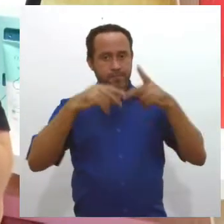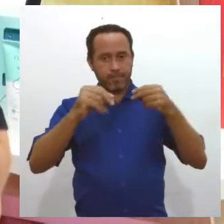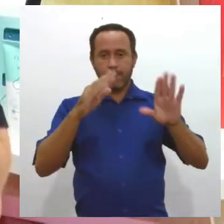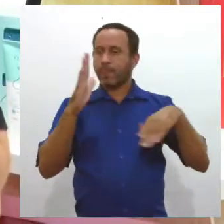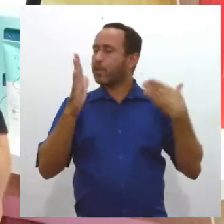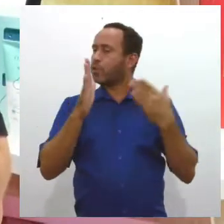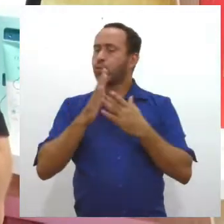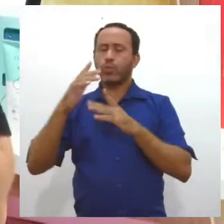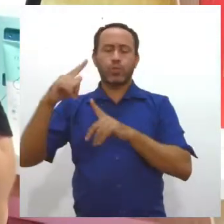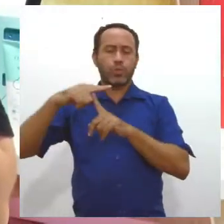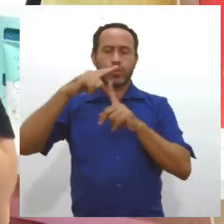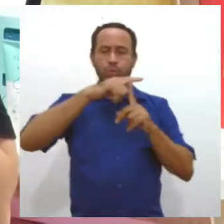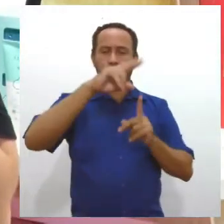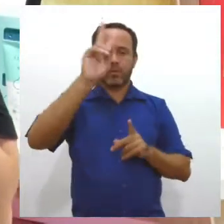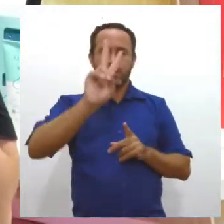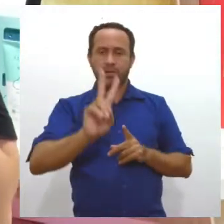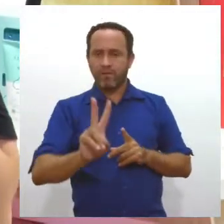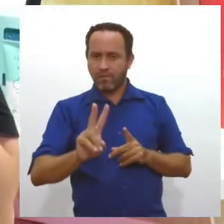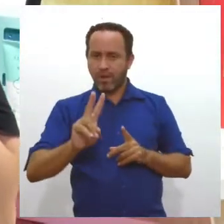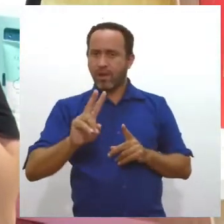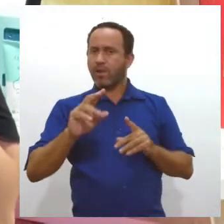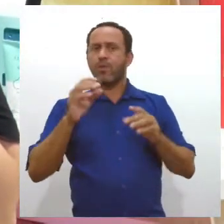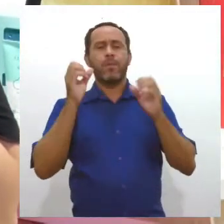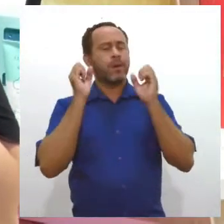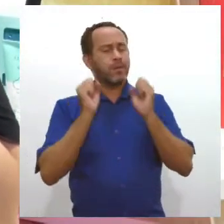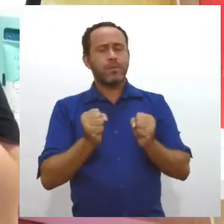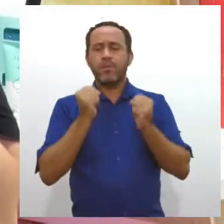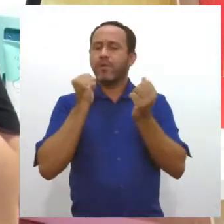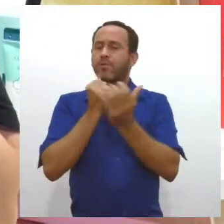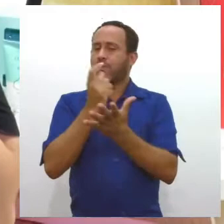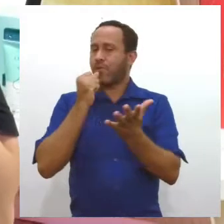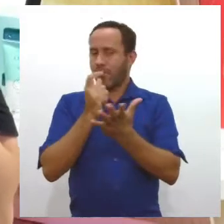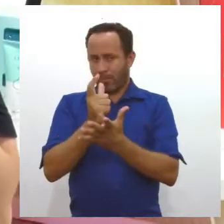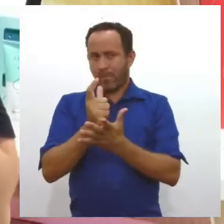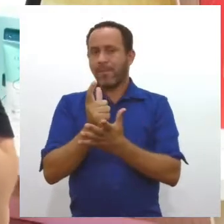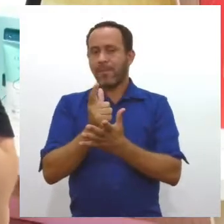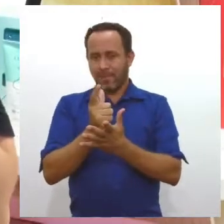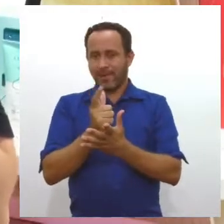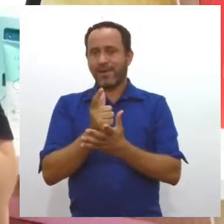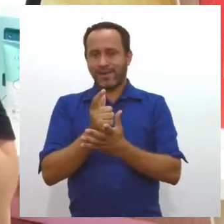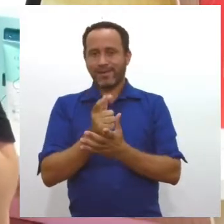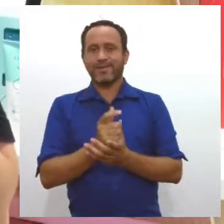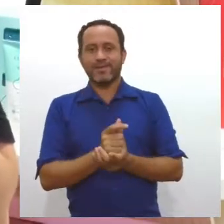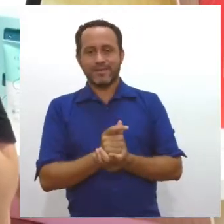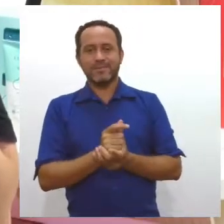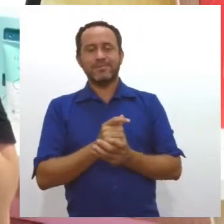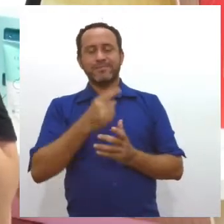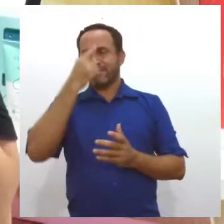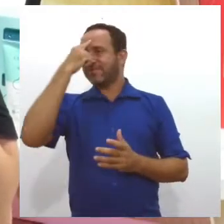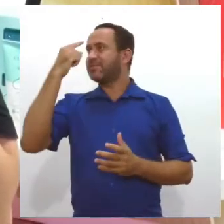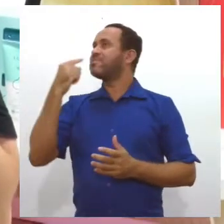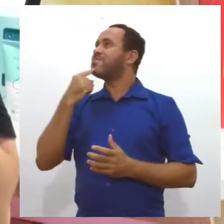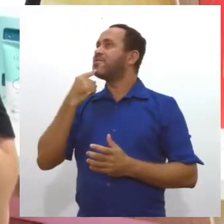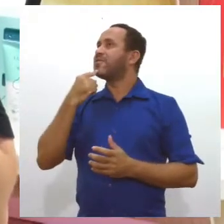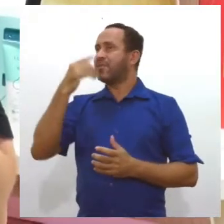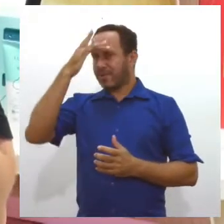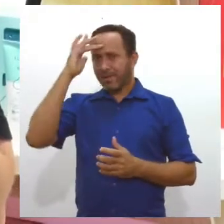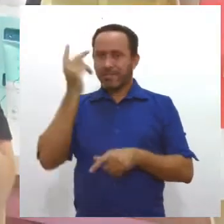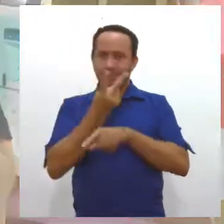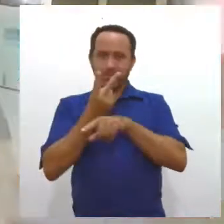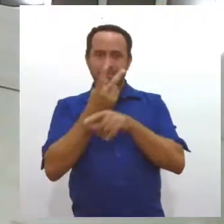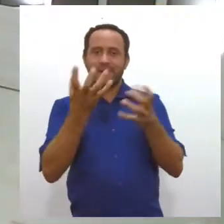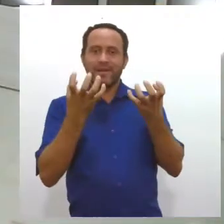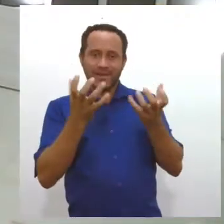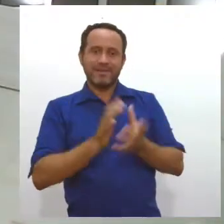todos os preços para caber no bolso de todas as pessoas e com o perfil que a pessoa procura.